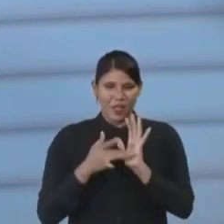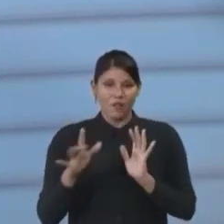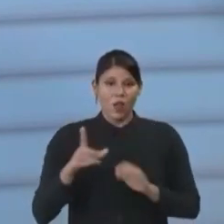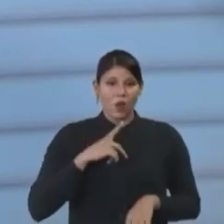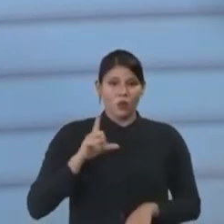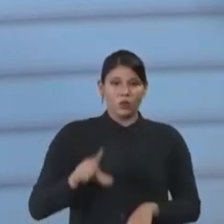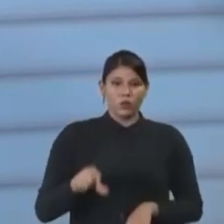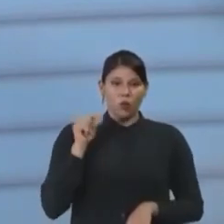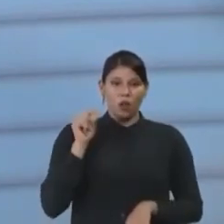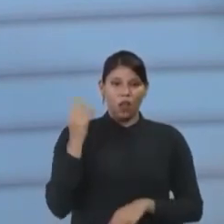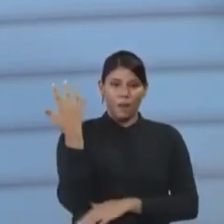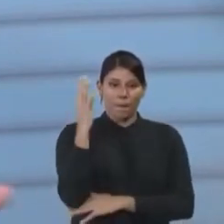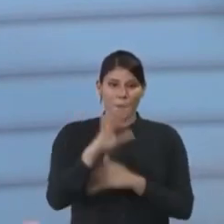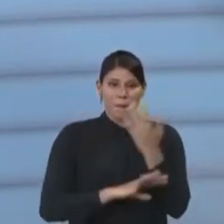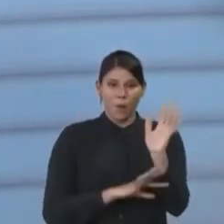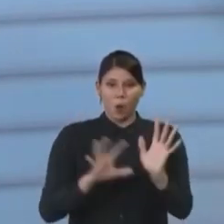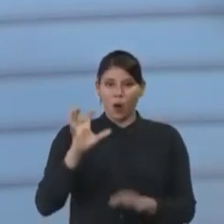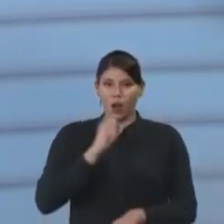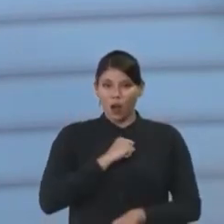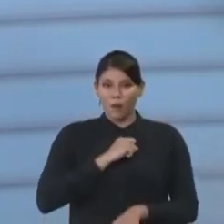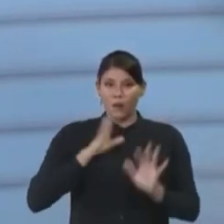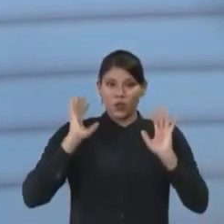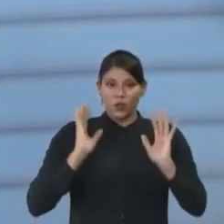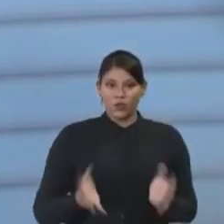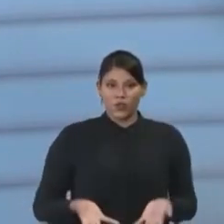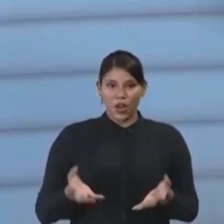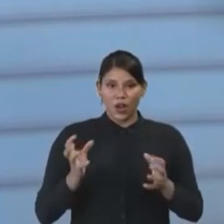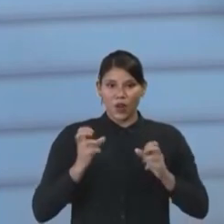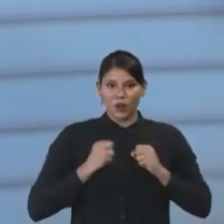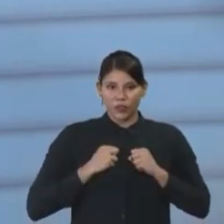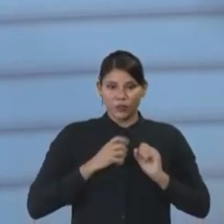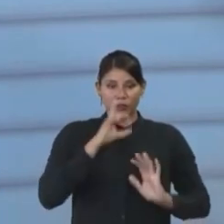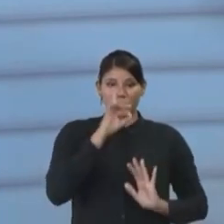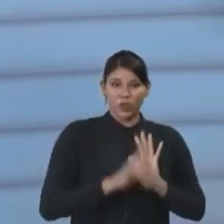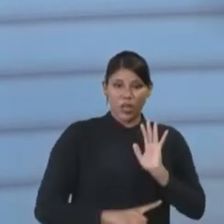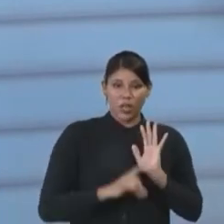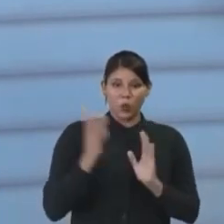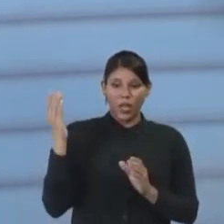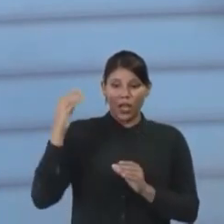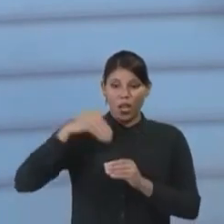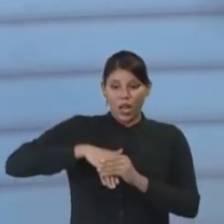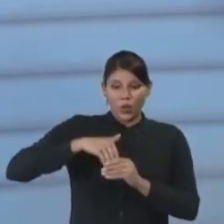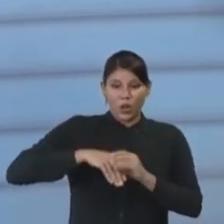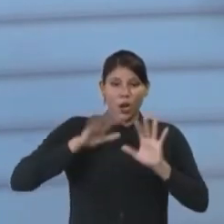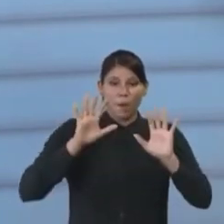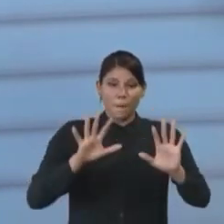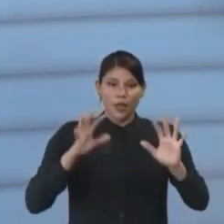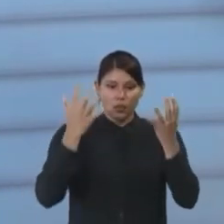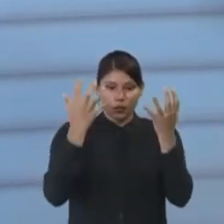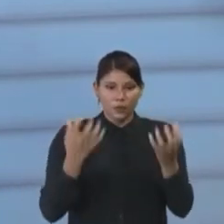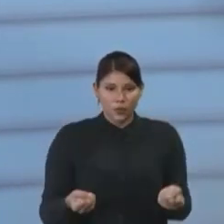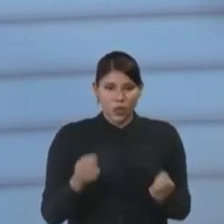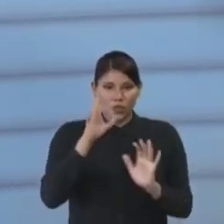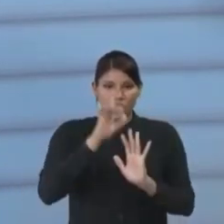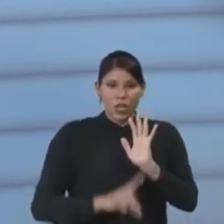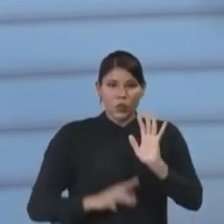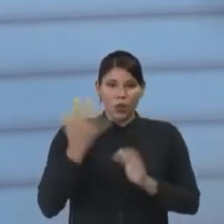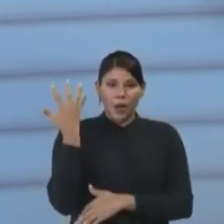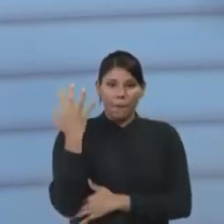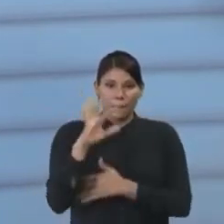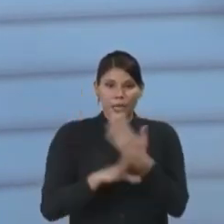escolhido a área do meio ambiente. Eu já gostei muito do direito eleitoral. Mas eu abracei a área do direito ambiental,